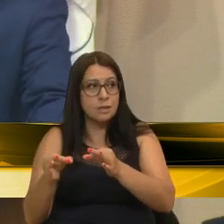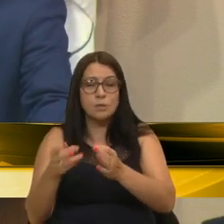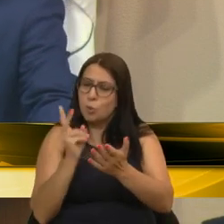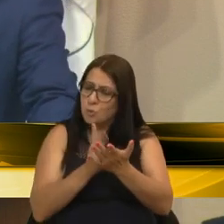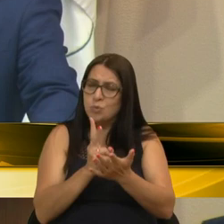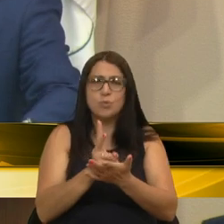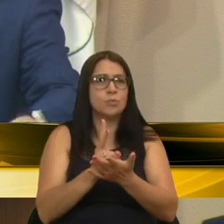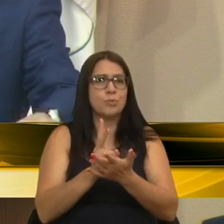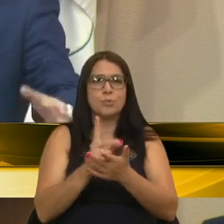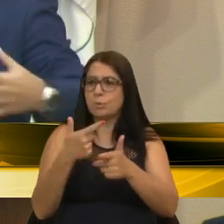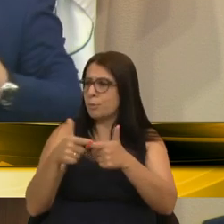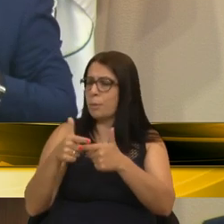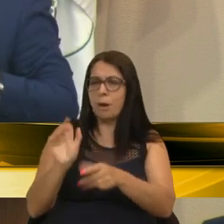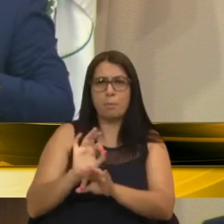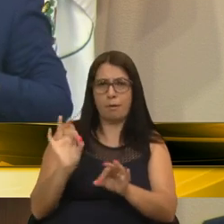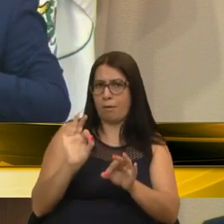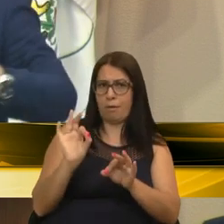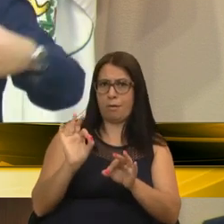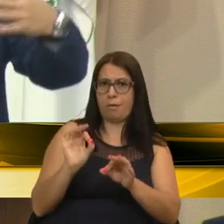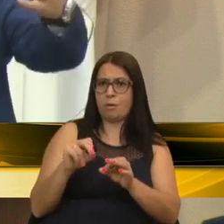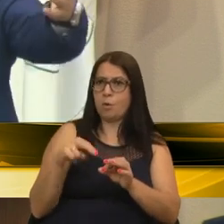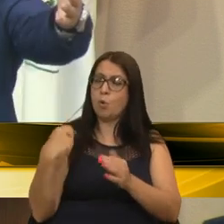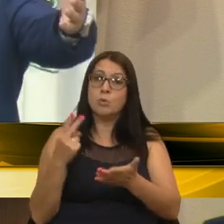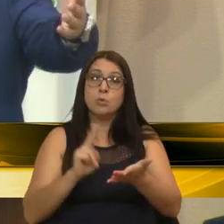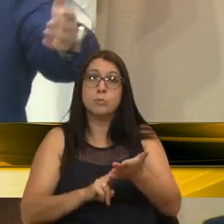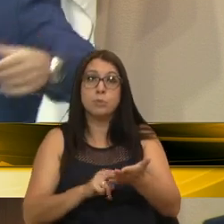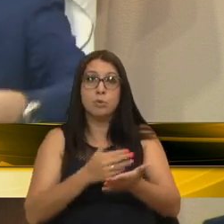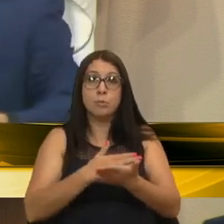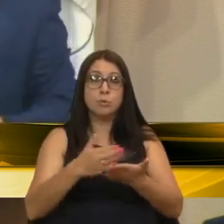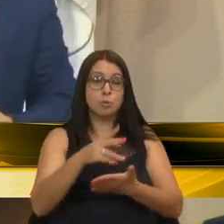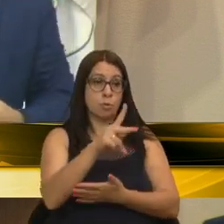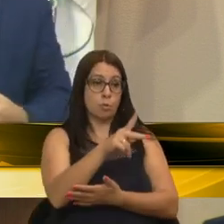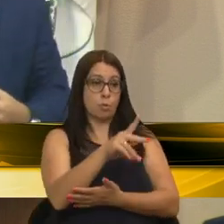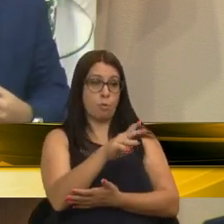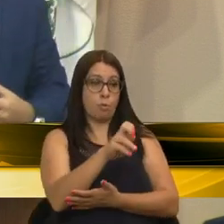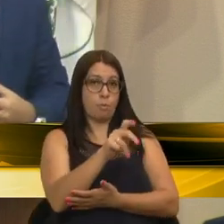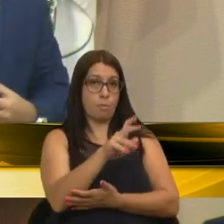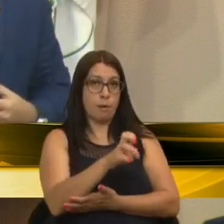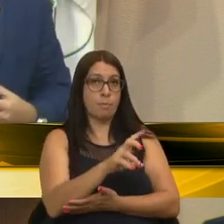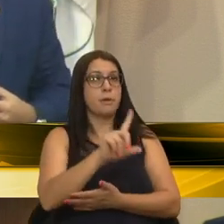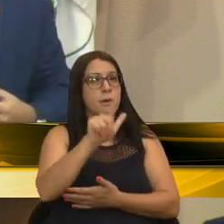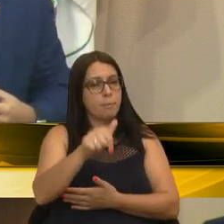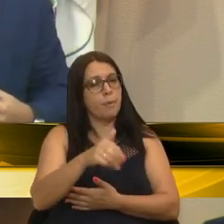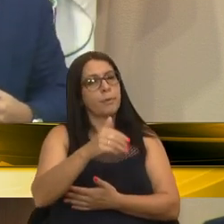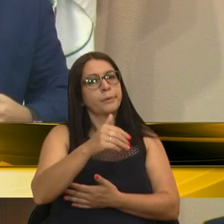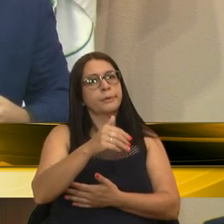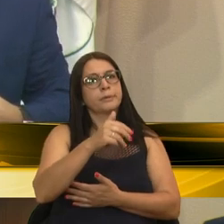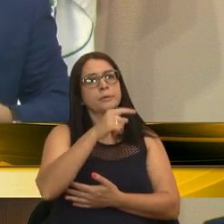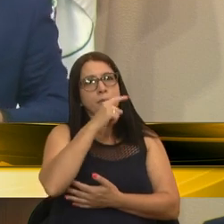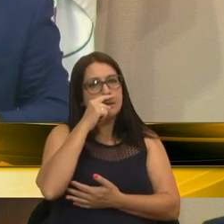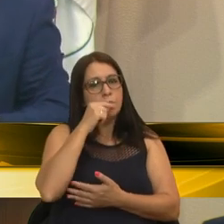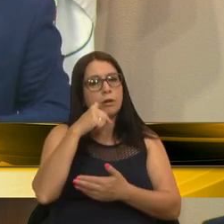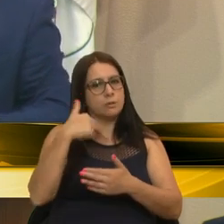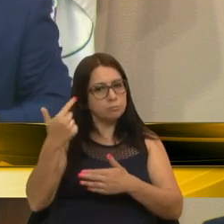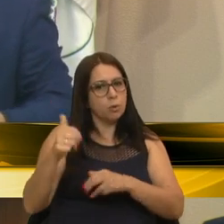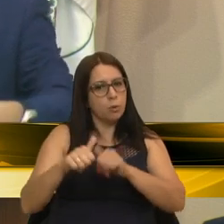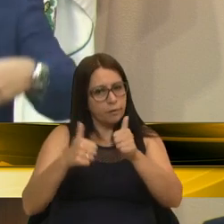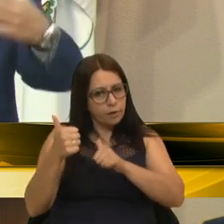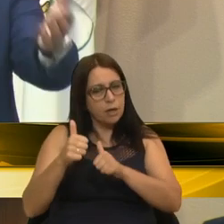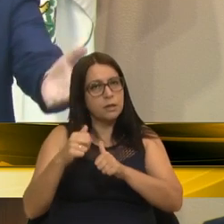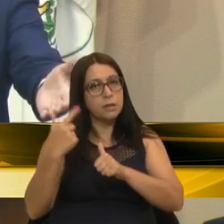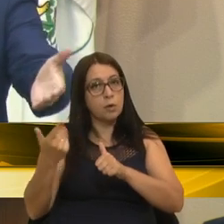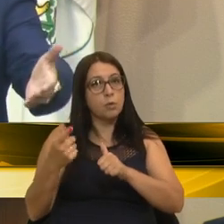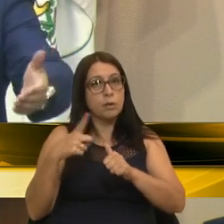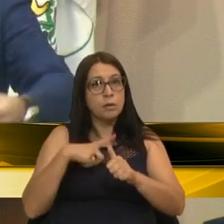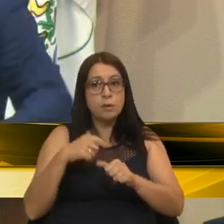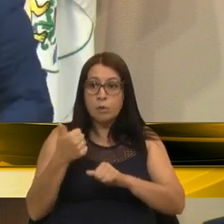continuidade, não tem problema nenhum. Nós assumimos que começou no governo Pepe, depois foi o governo Alcertori, foi qualificando, o governo Alceu qualificou e